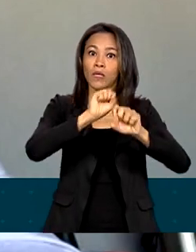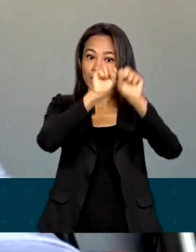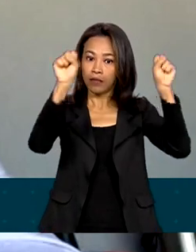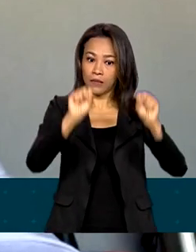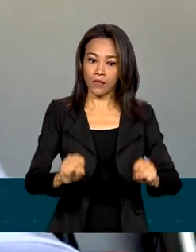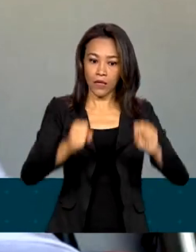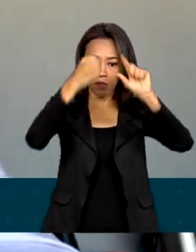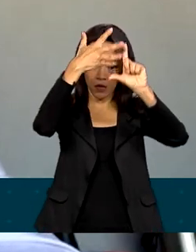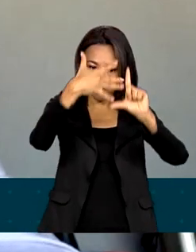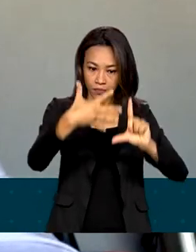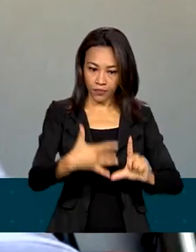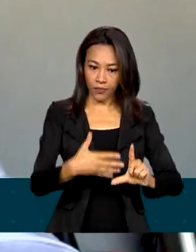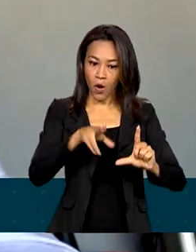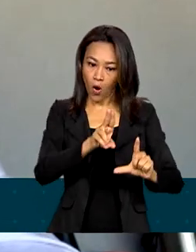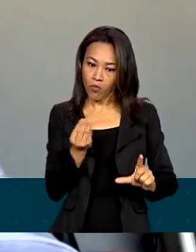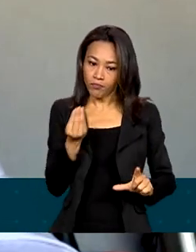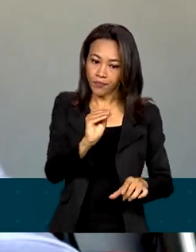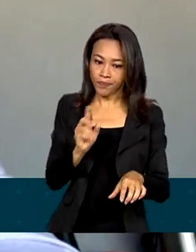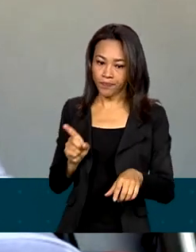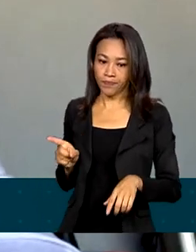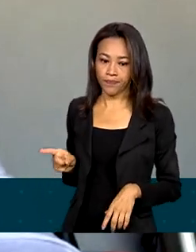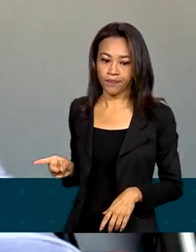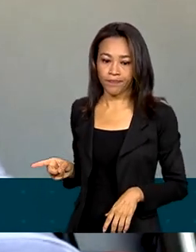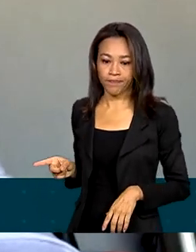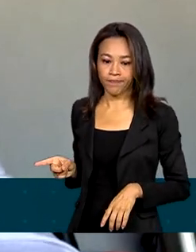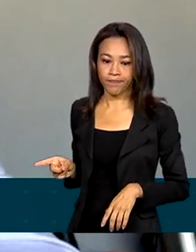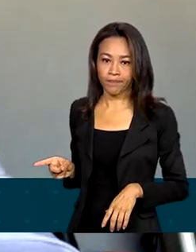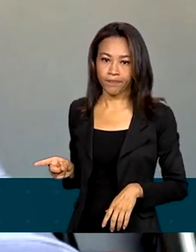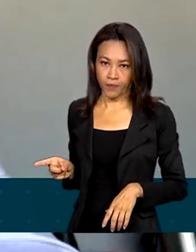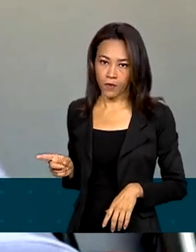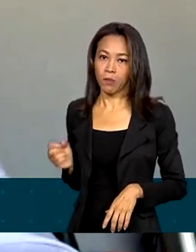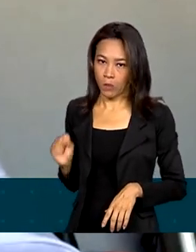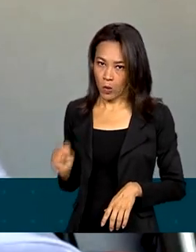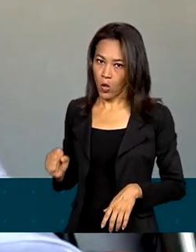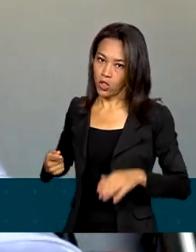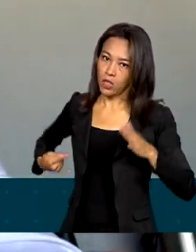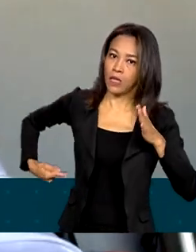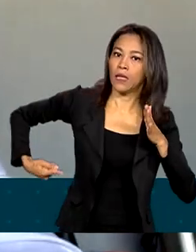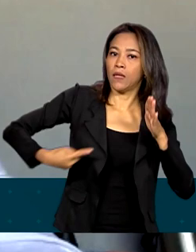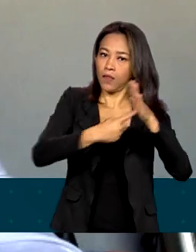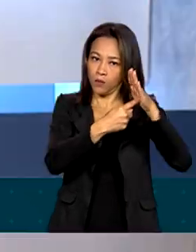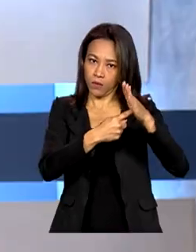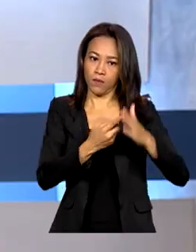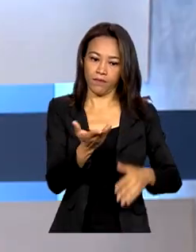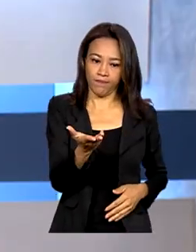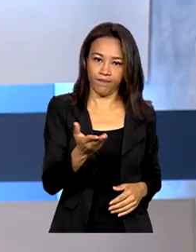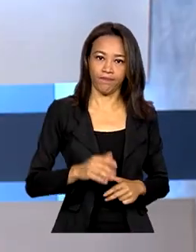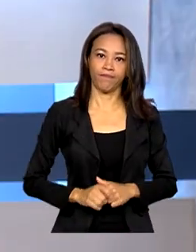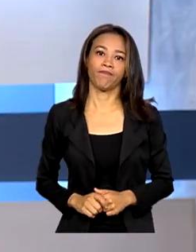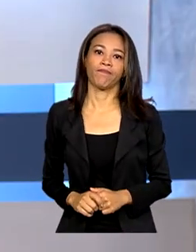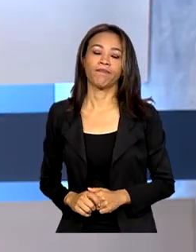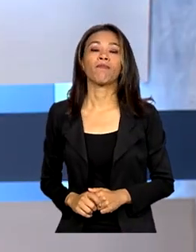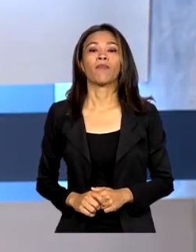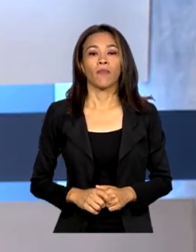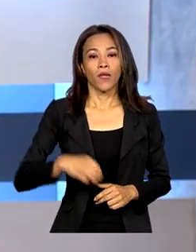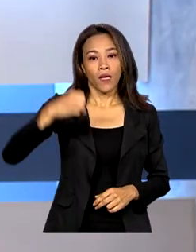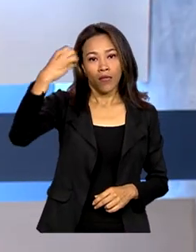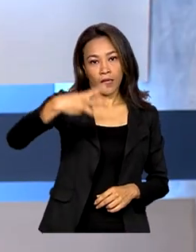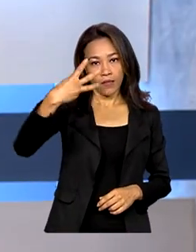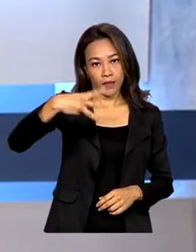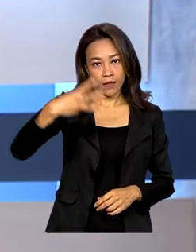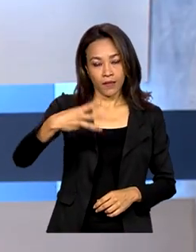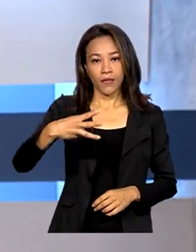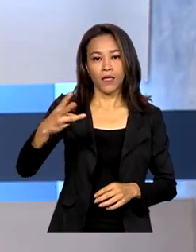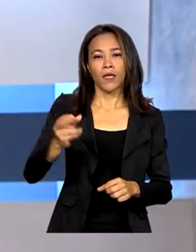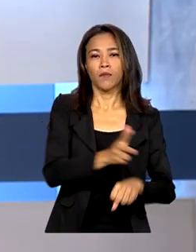.site, de Secretaria de Inspeção do Trabalho, é .trabalho.gov.br. E na terceira matéria